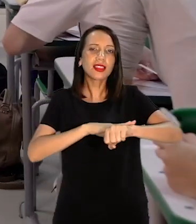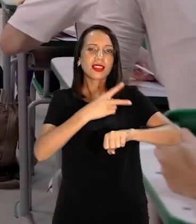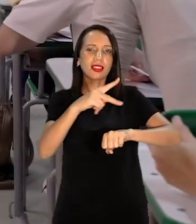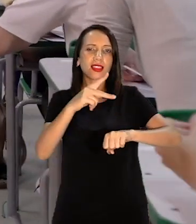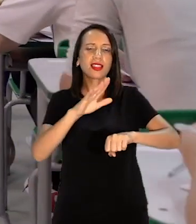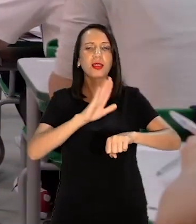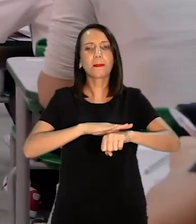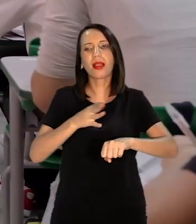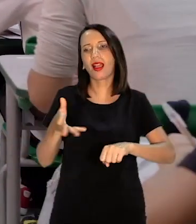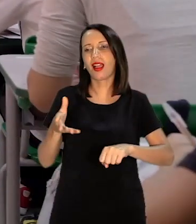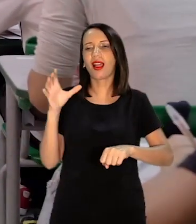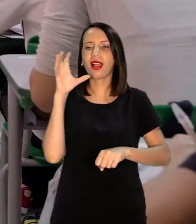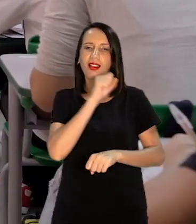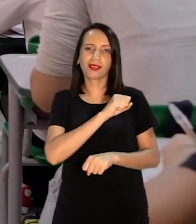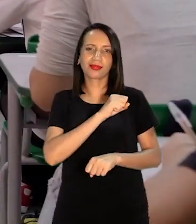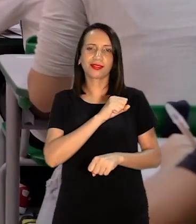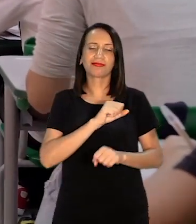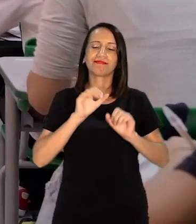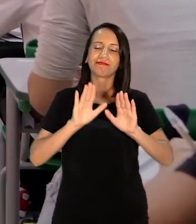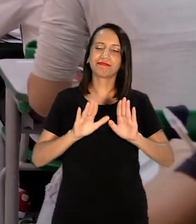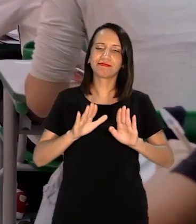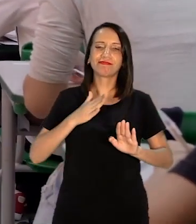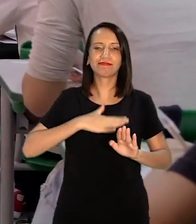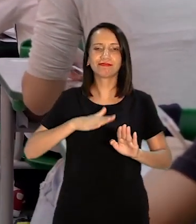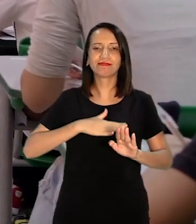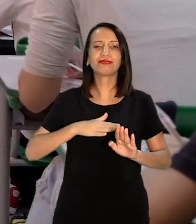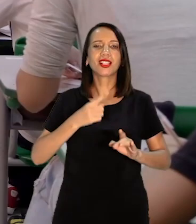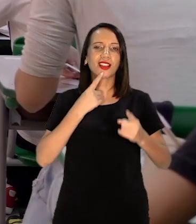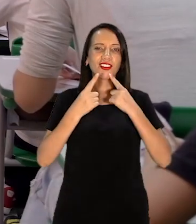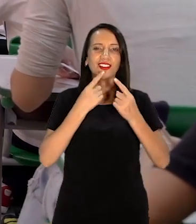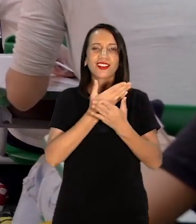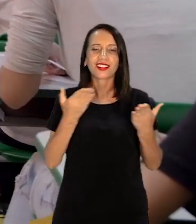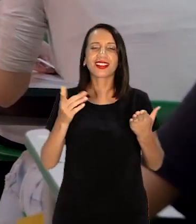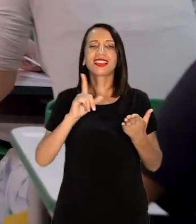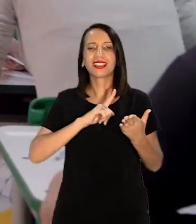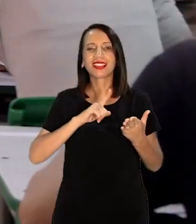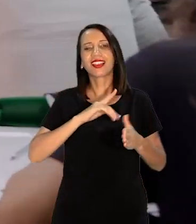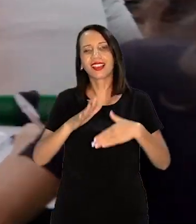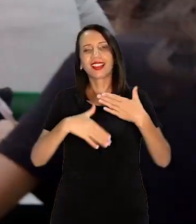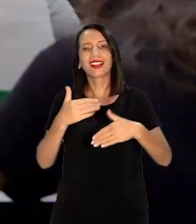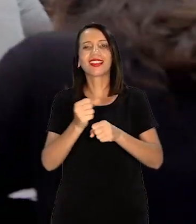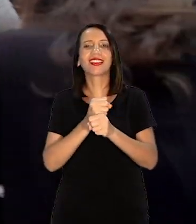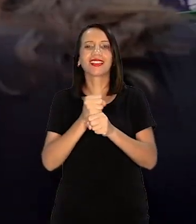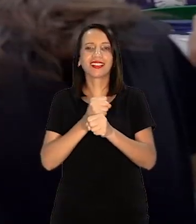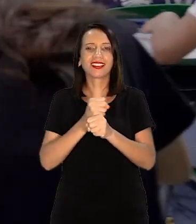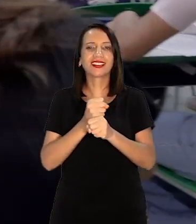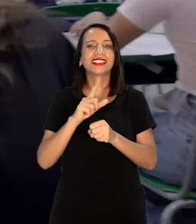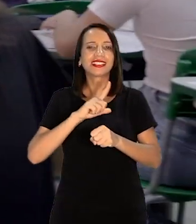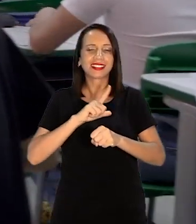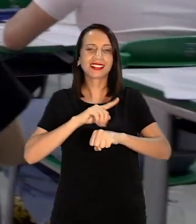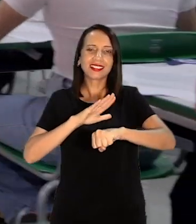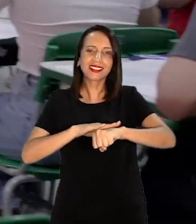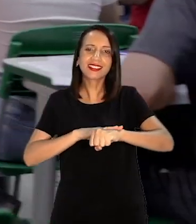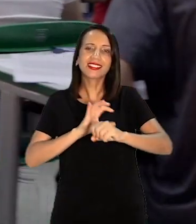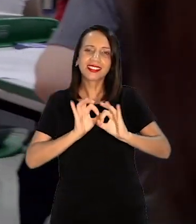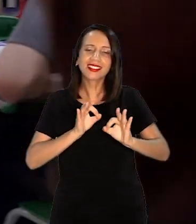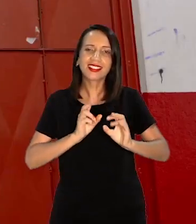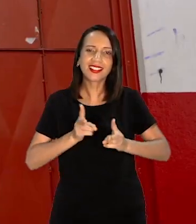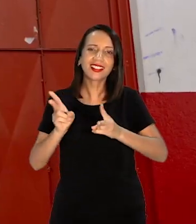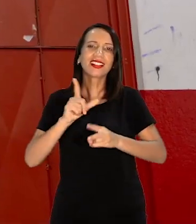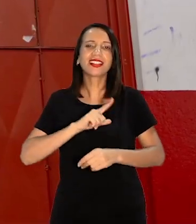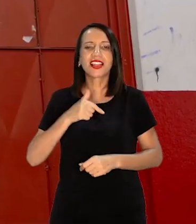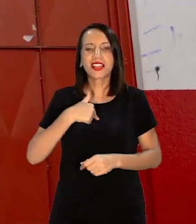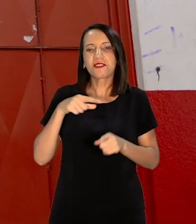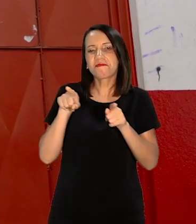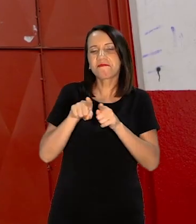uns que é mais rápido Tem outros que é lento Eu te falei Tem pessoas que já ficam oito anos É tempo dele Ornelas Eu